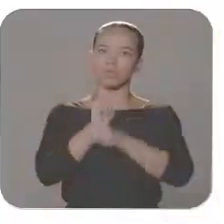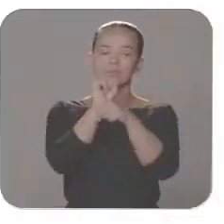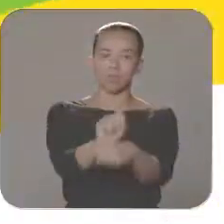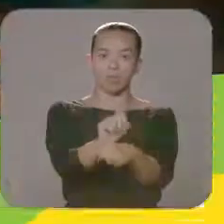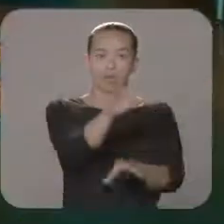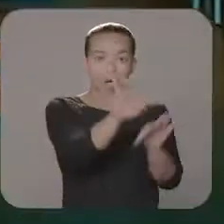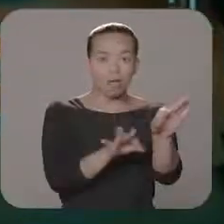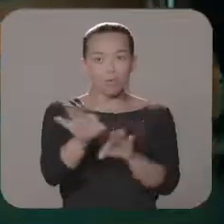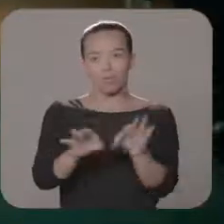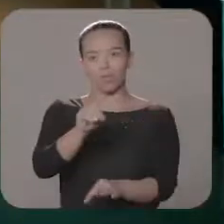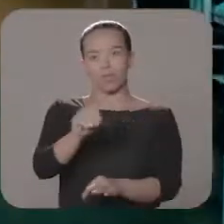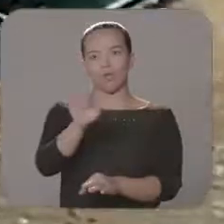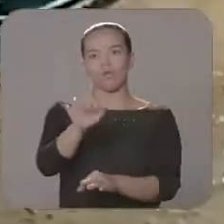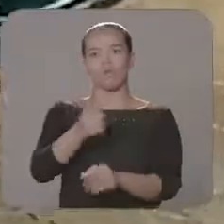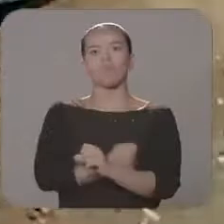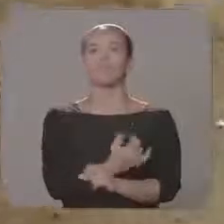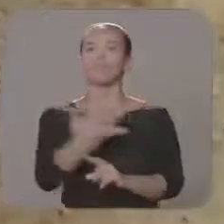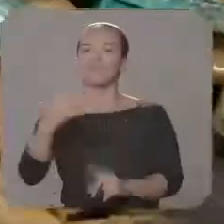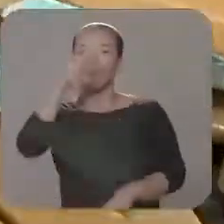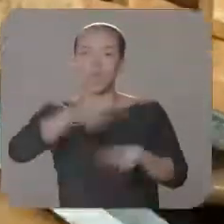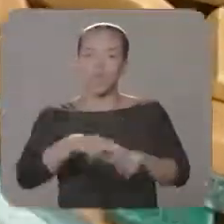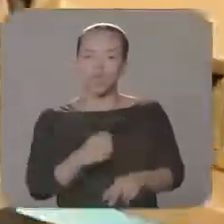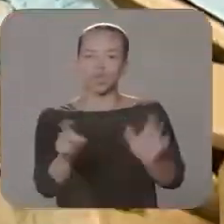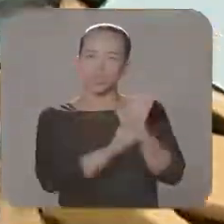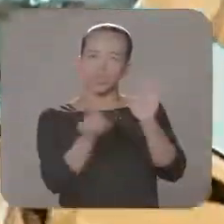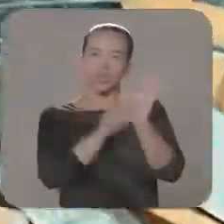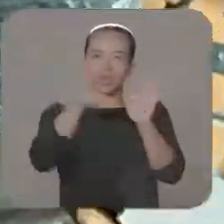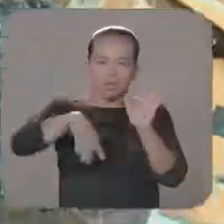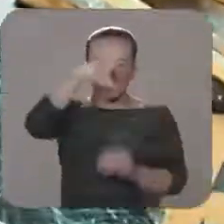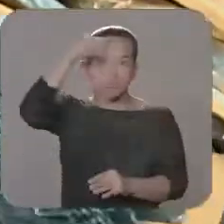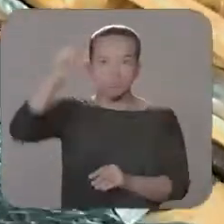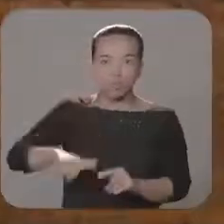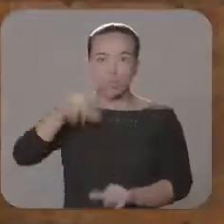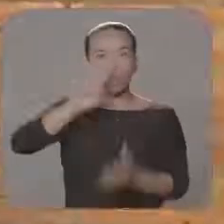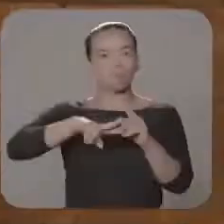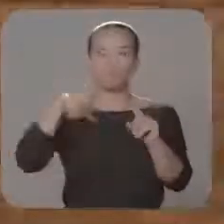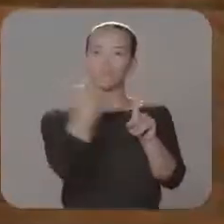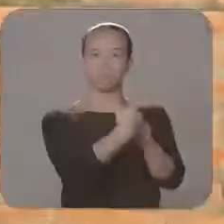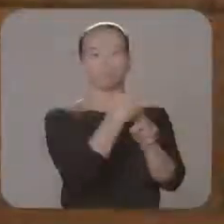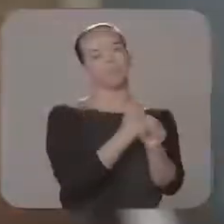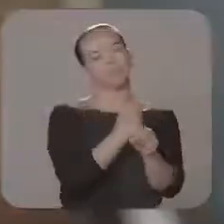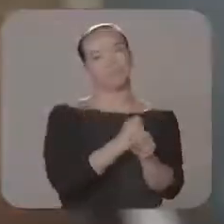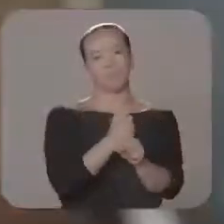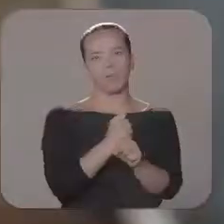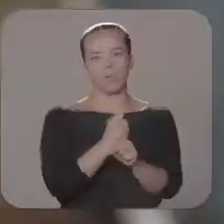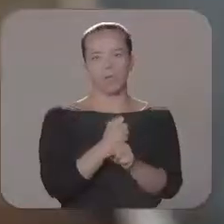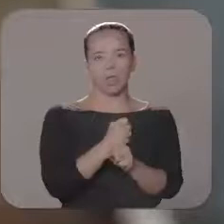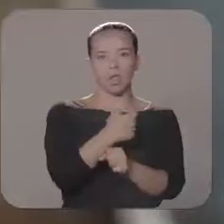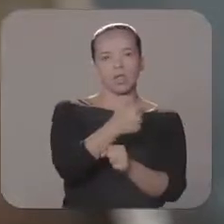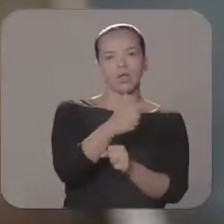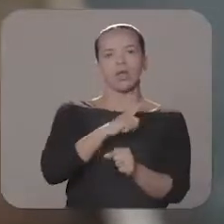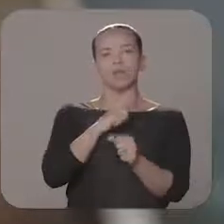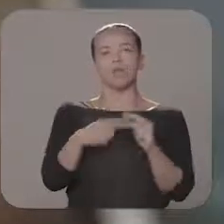esperei. Com a reestruturação do DOF, o número de apreensões de drogas do Estado dobrou nos últimos anos. Houve aquisição de